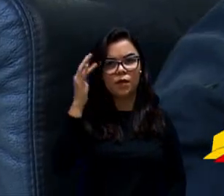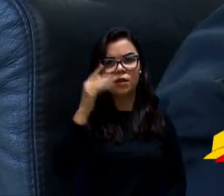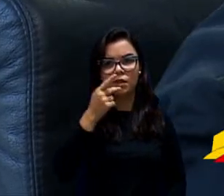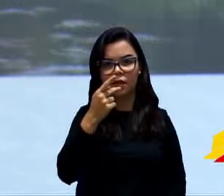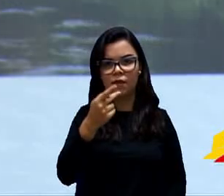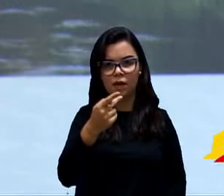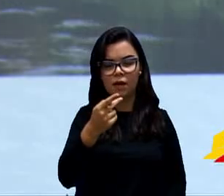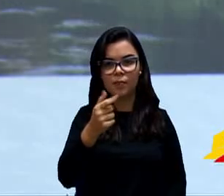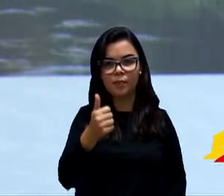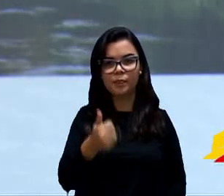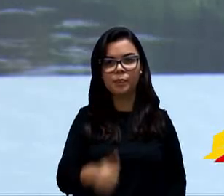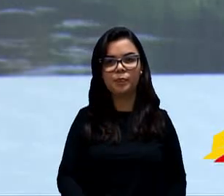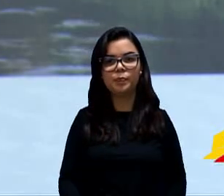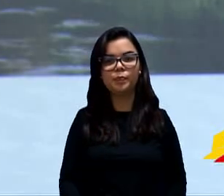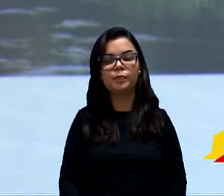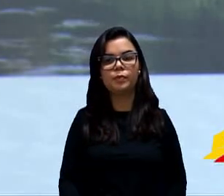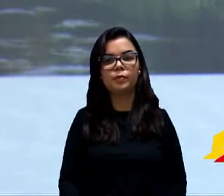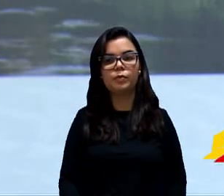uso da palavra?